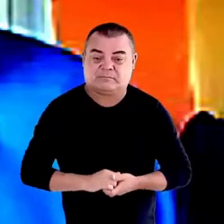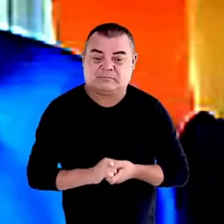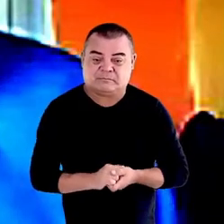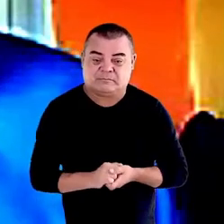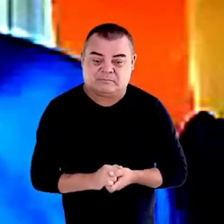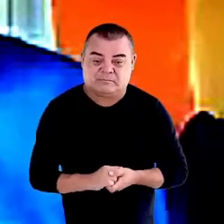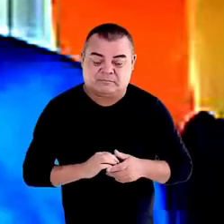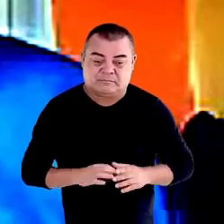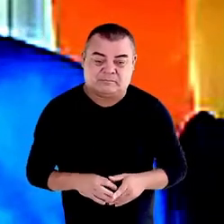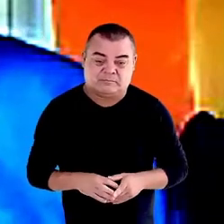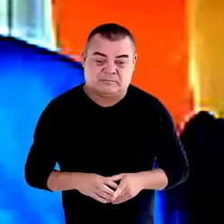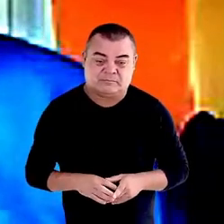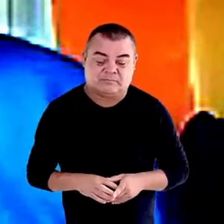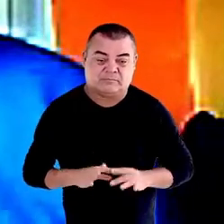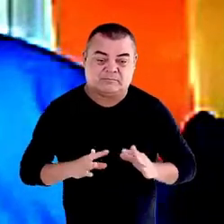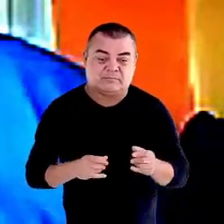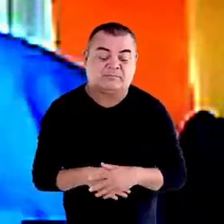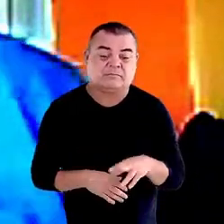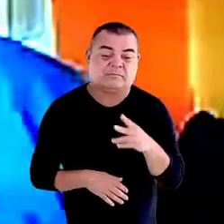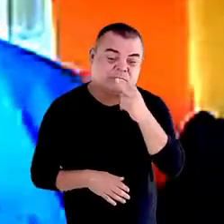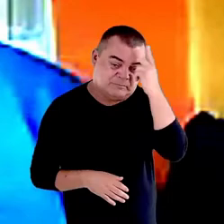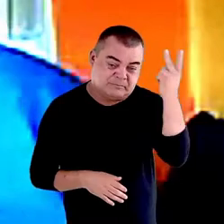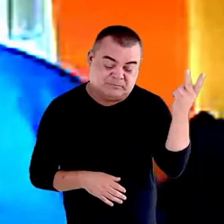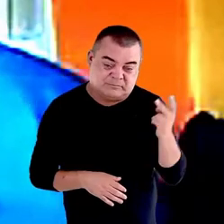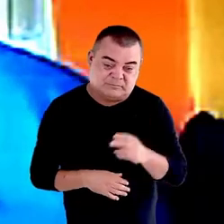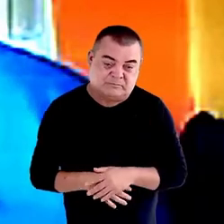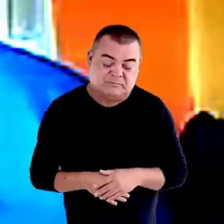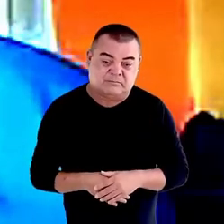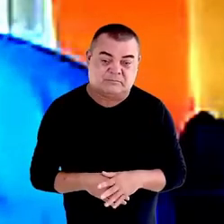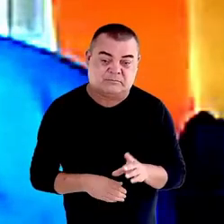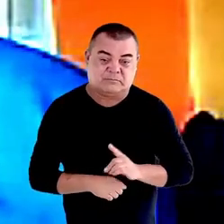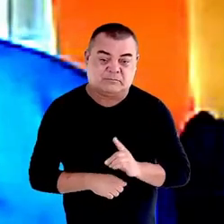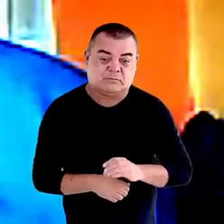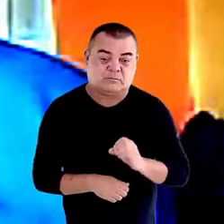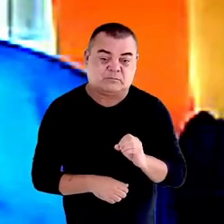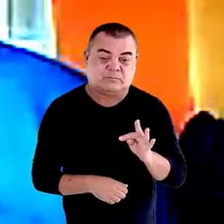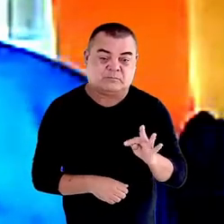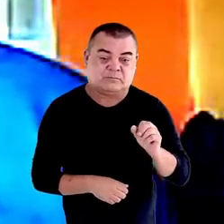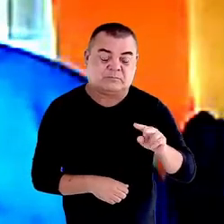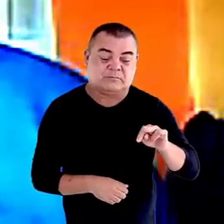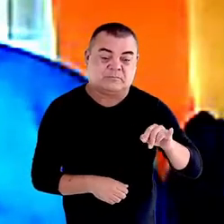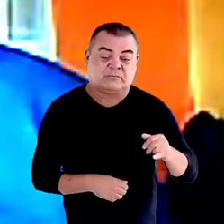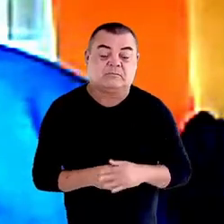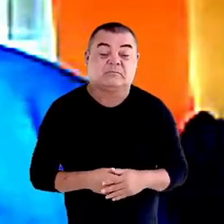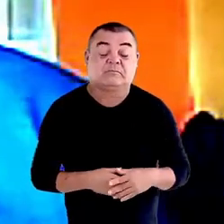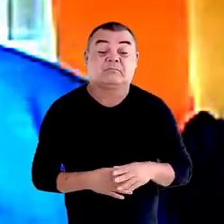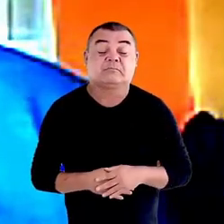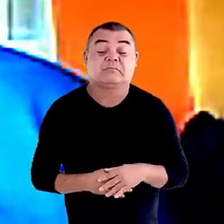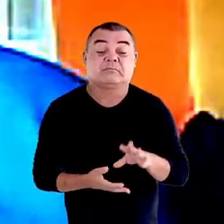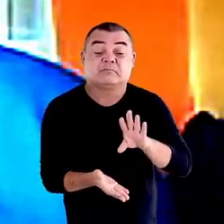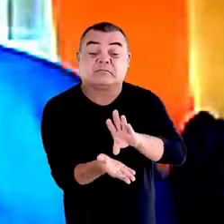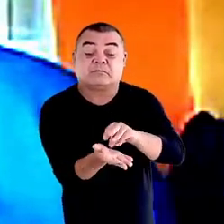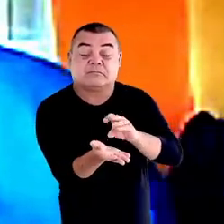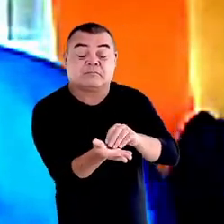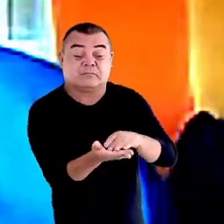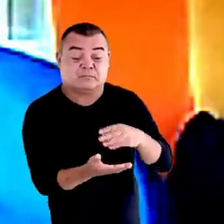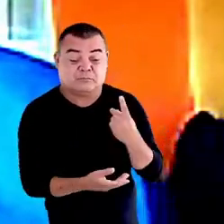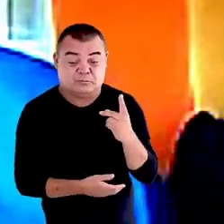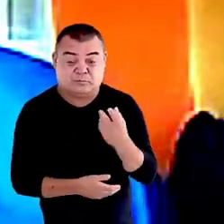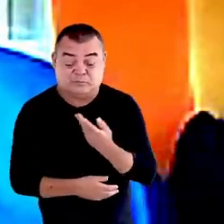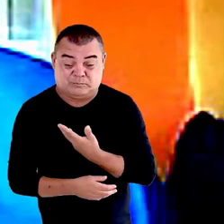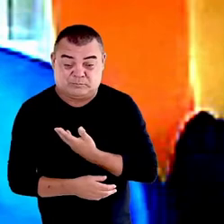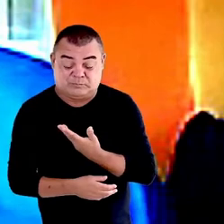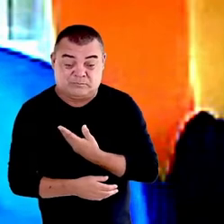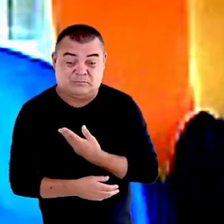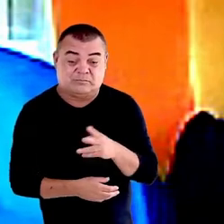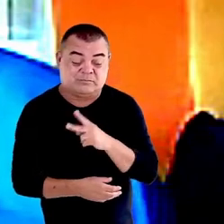os presentes aqui na pessoa do doutor Otávio Luiz Rodrigues e imitando um pouco o meu amigo, meu professor